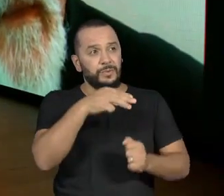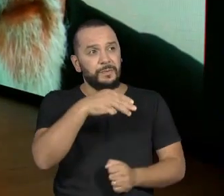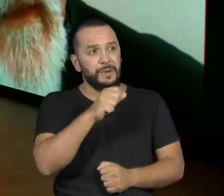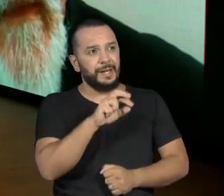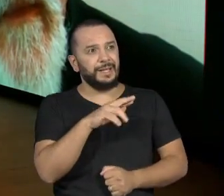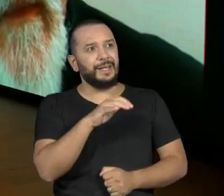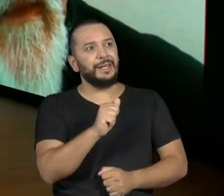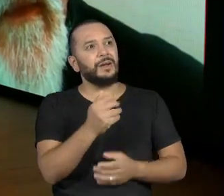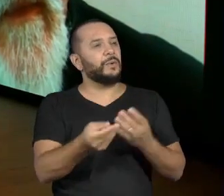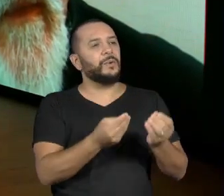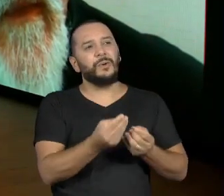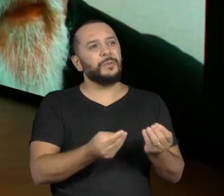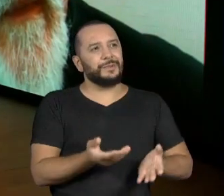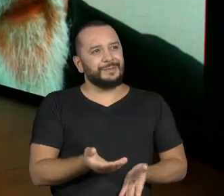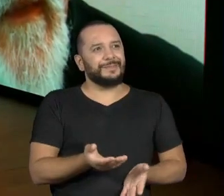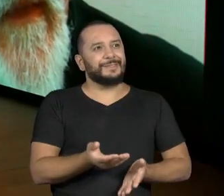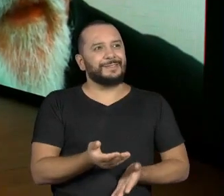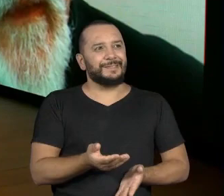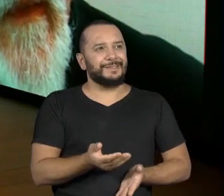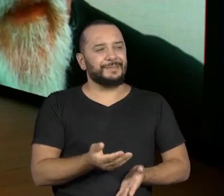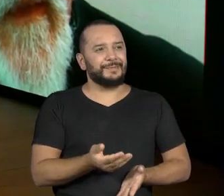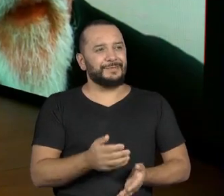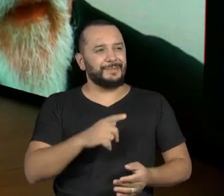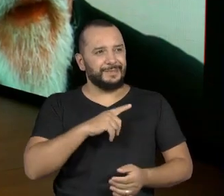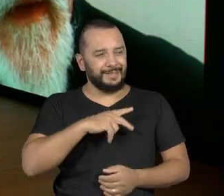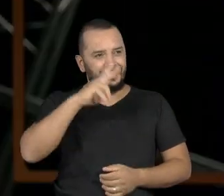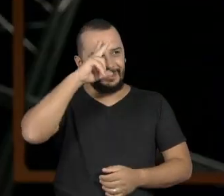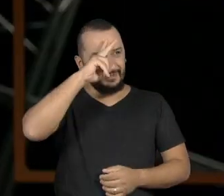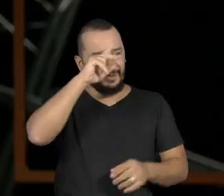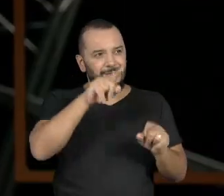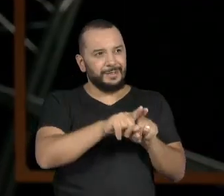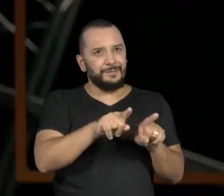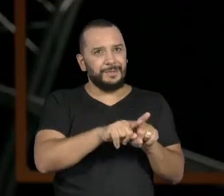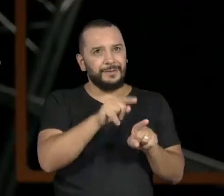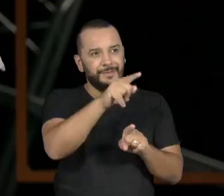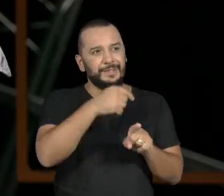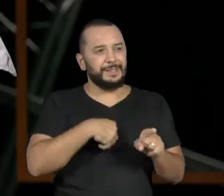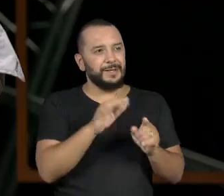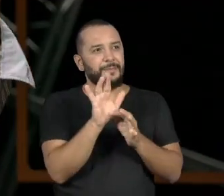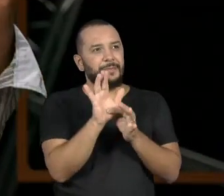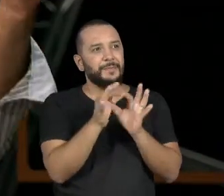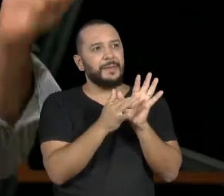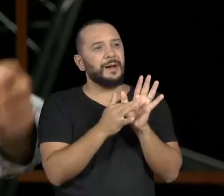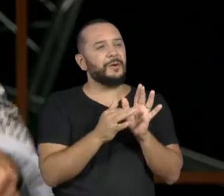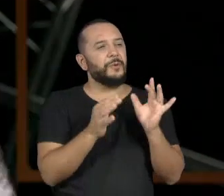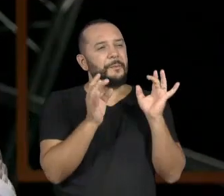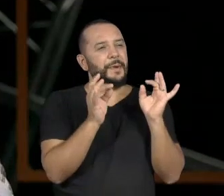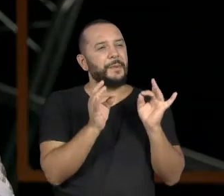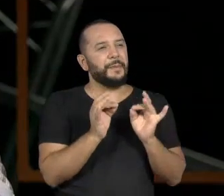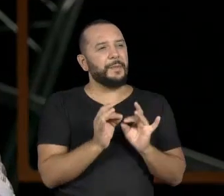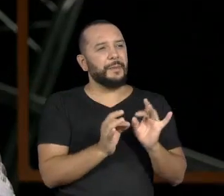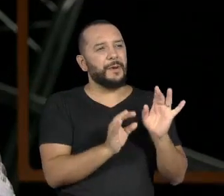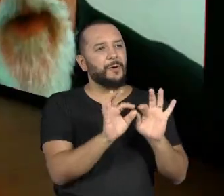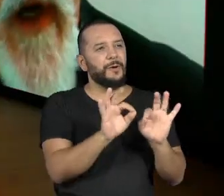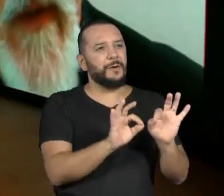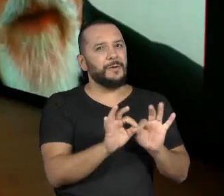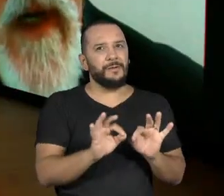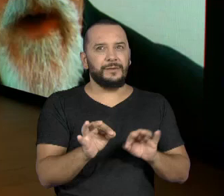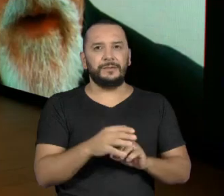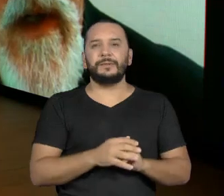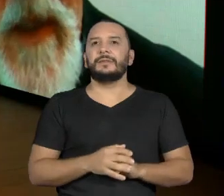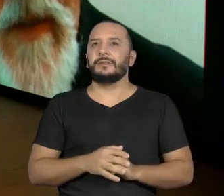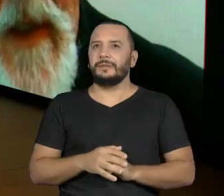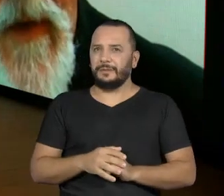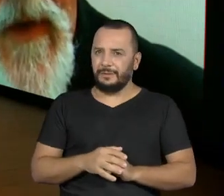Como é que ela reagiu a isso? E tem uma história também que você tinha mãos delicadas? O que é isso? Ele pegou nas